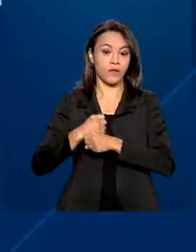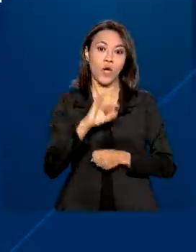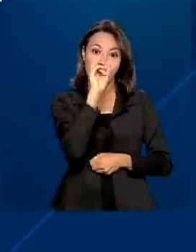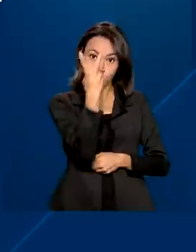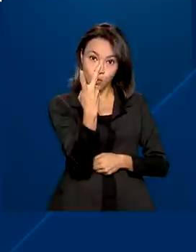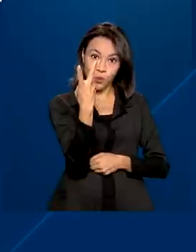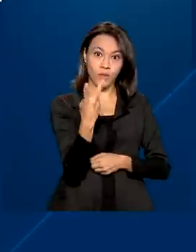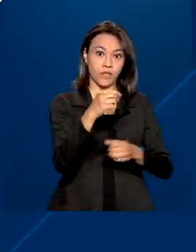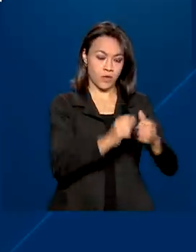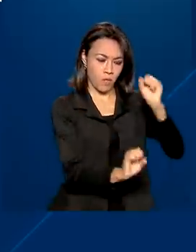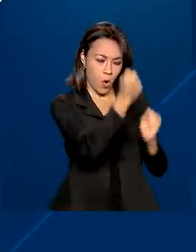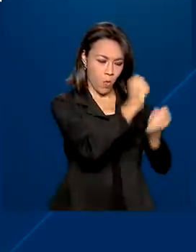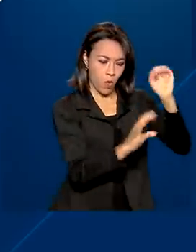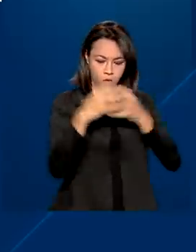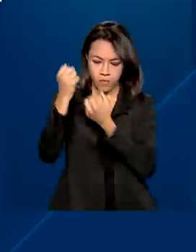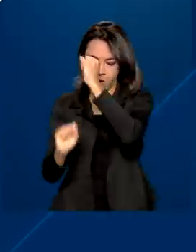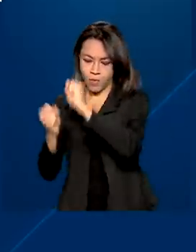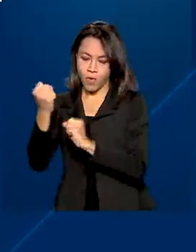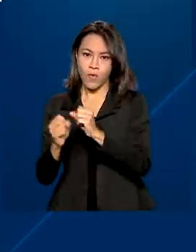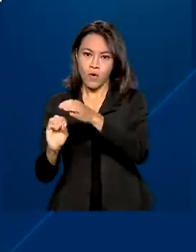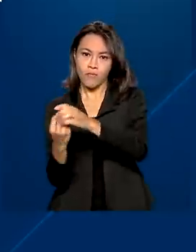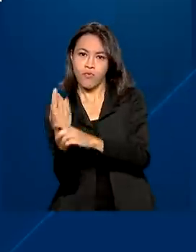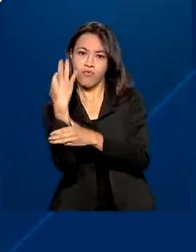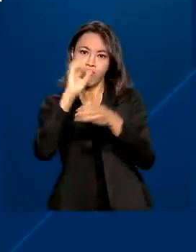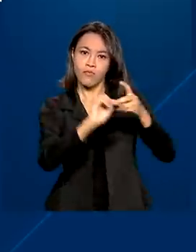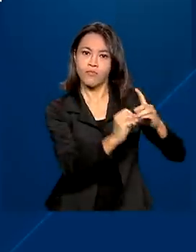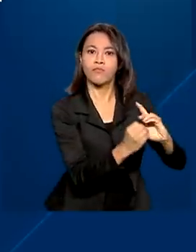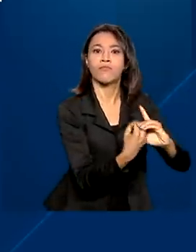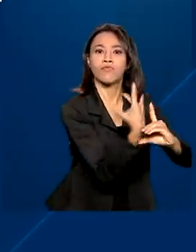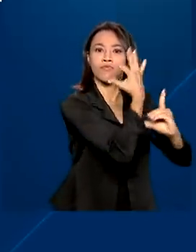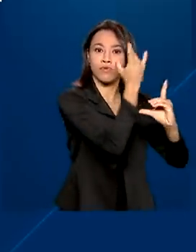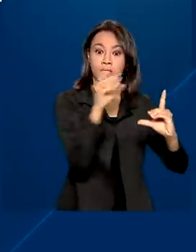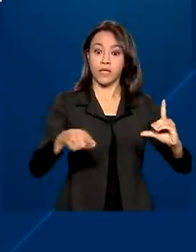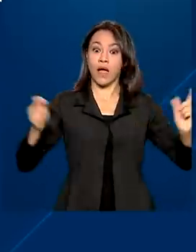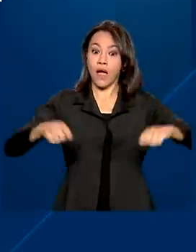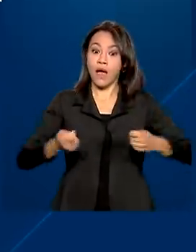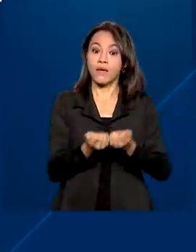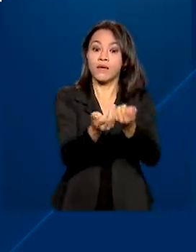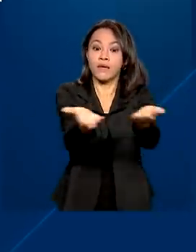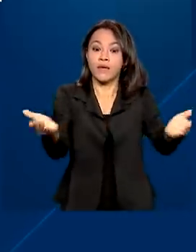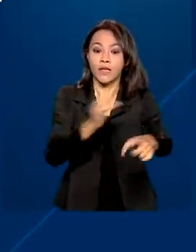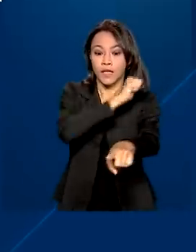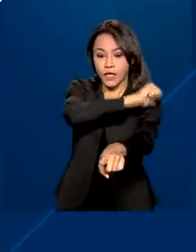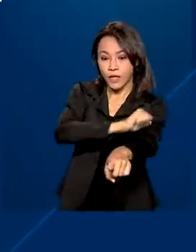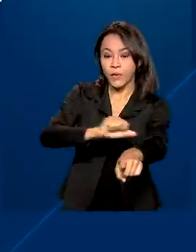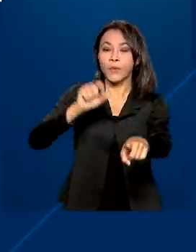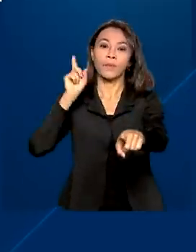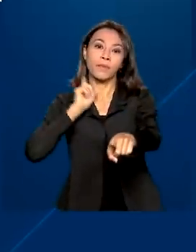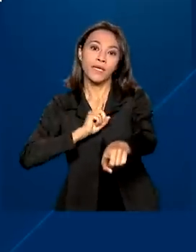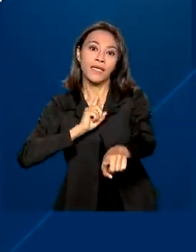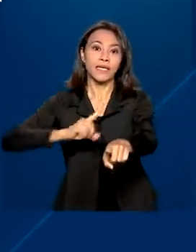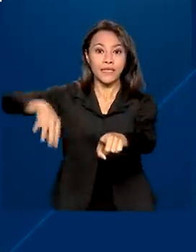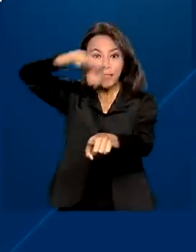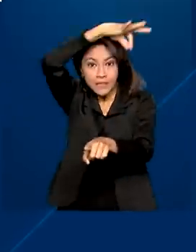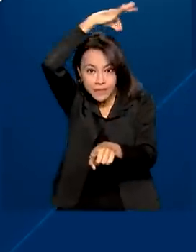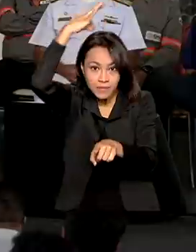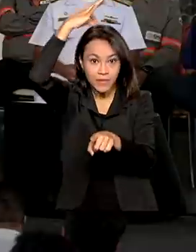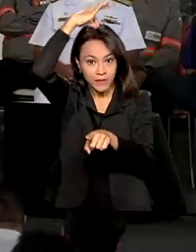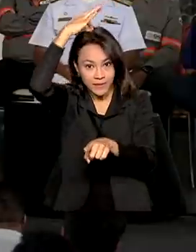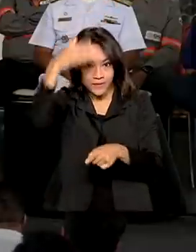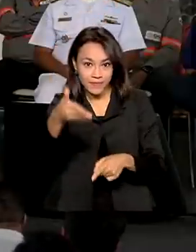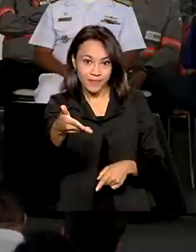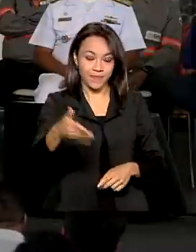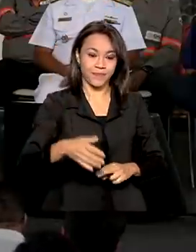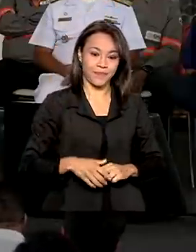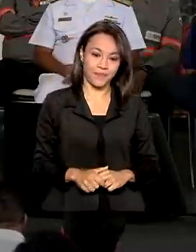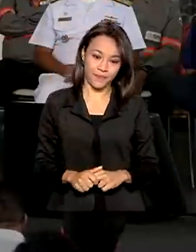duas usinas, será possível atender o consumo residencial dos estados do Rio de Janeiro, Minas Gerais e Espírito Santo. Eu